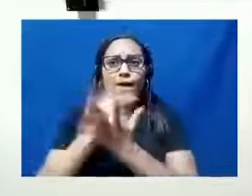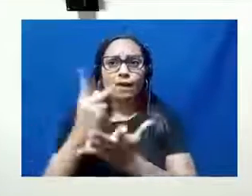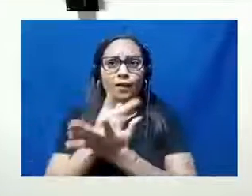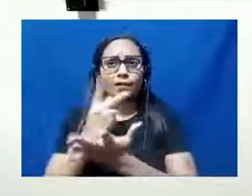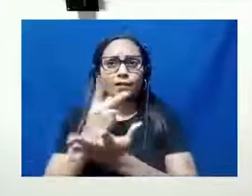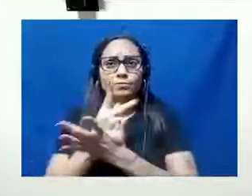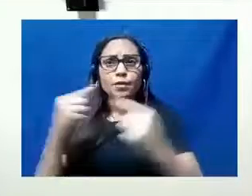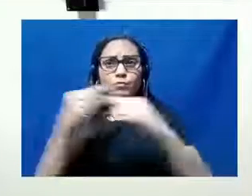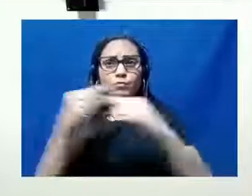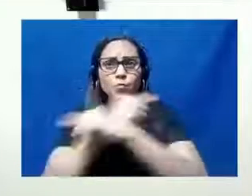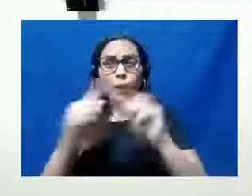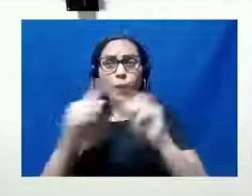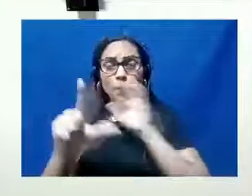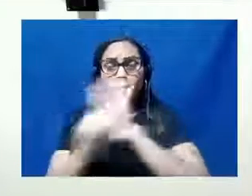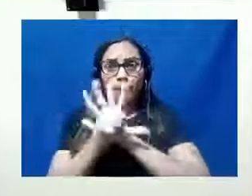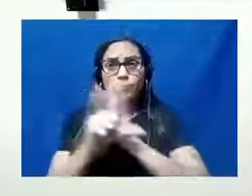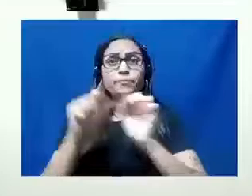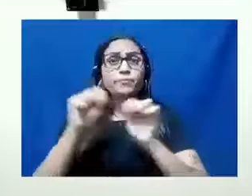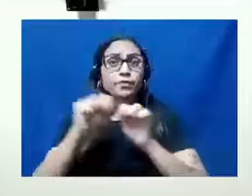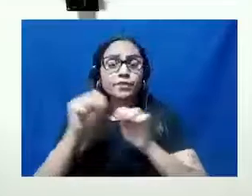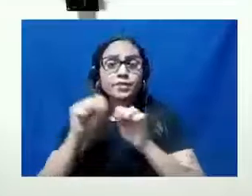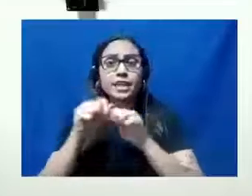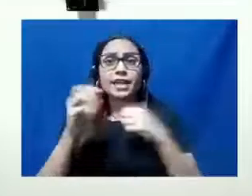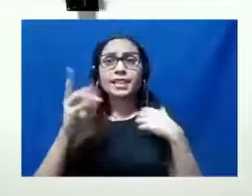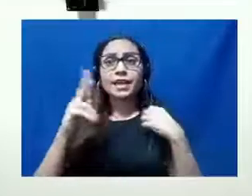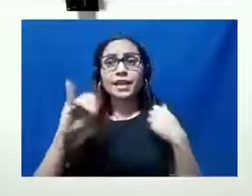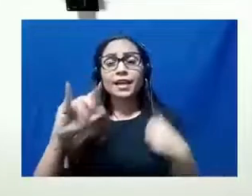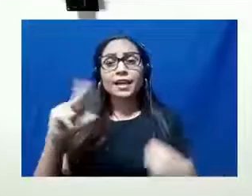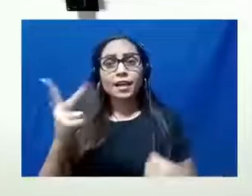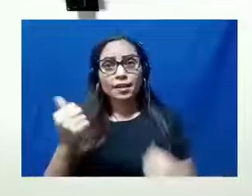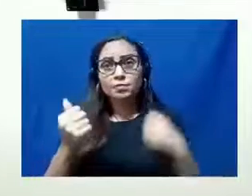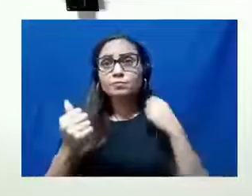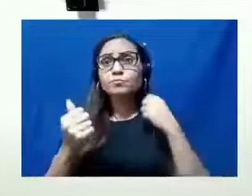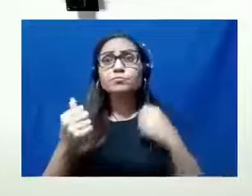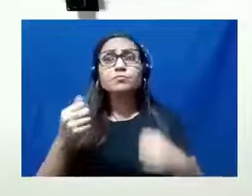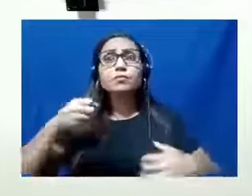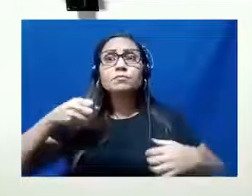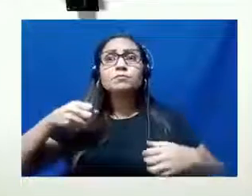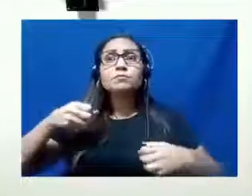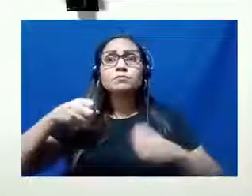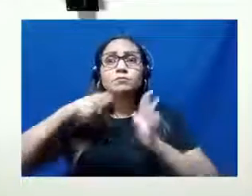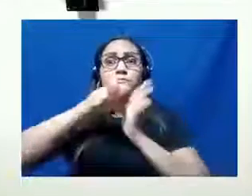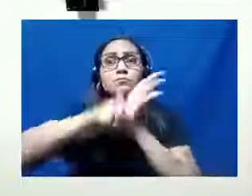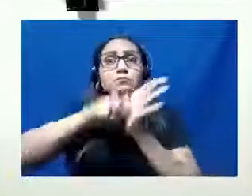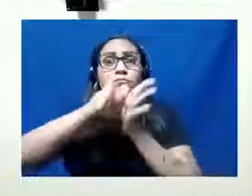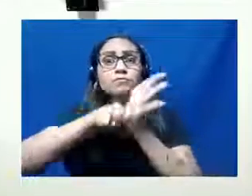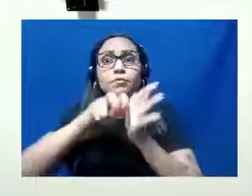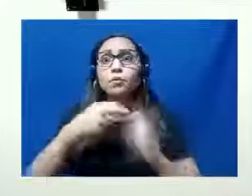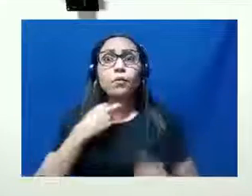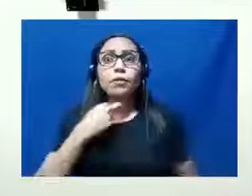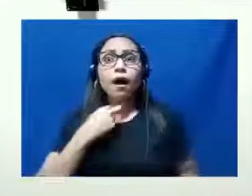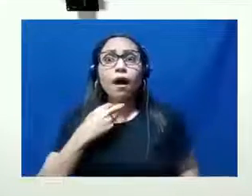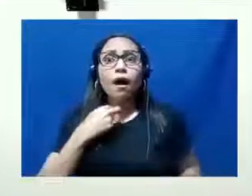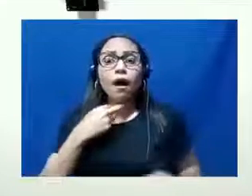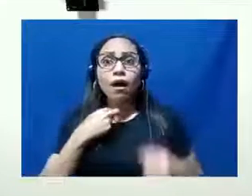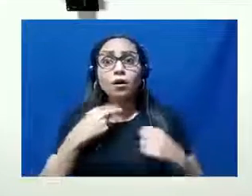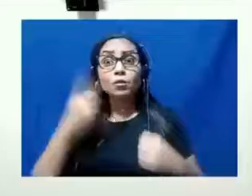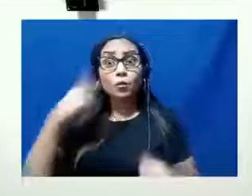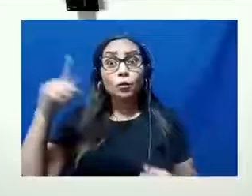trilha, o vereador Maneca, que não passa uma cadeira de roda. O vereador Chapecó já colocou outro dia aqui.